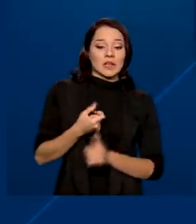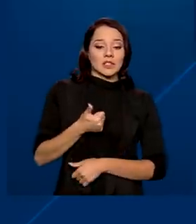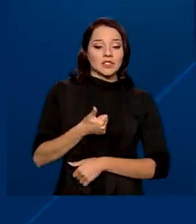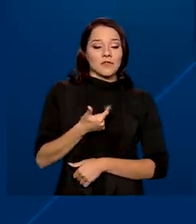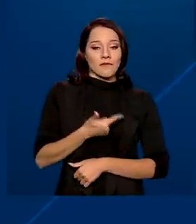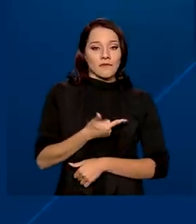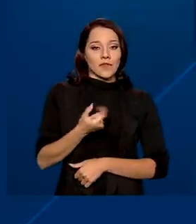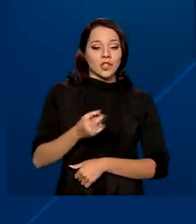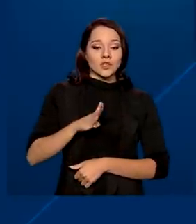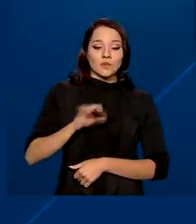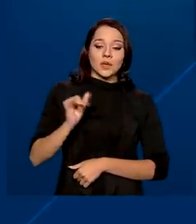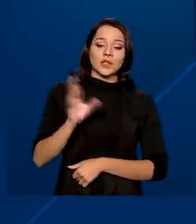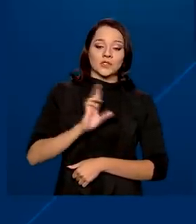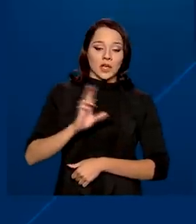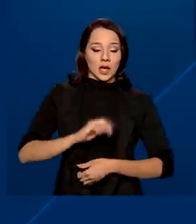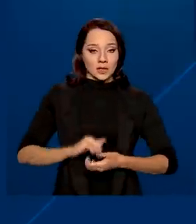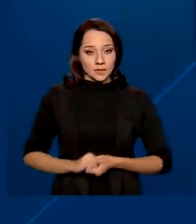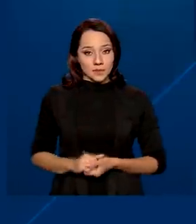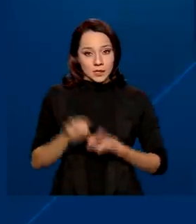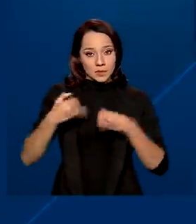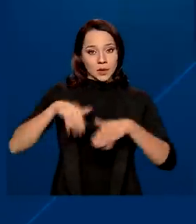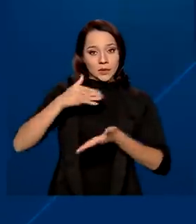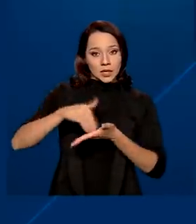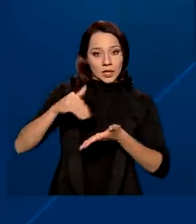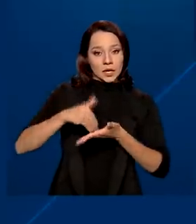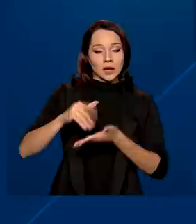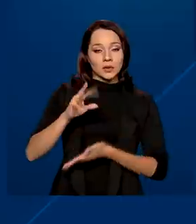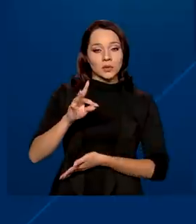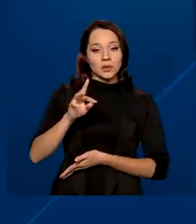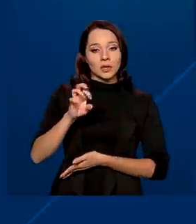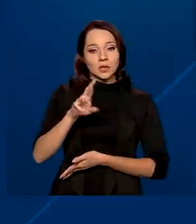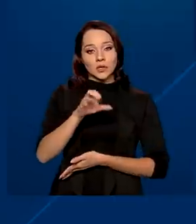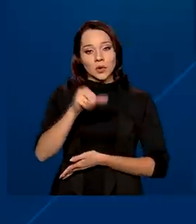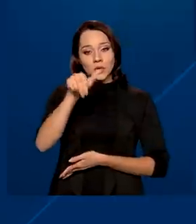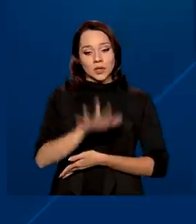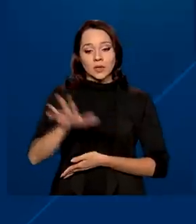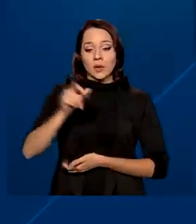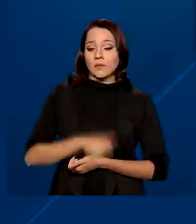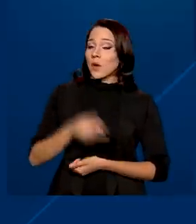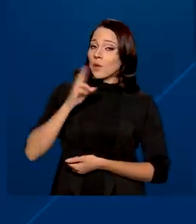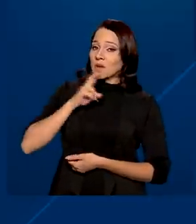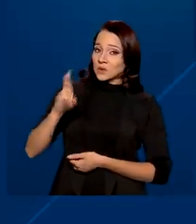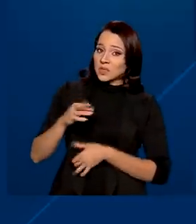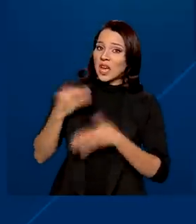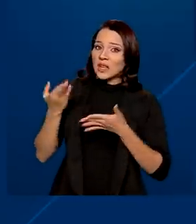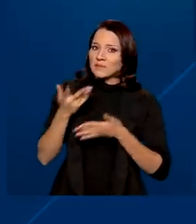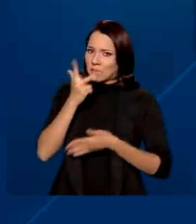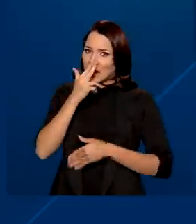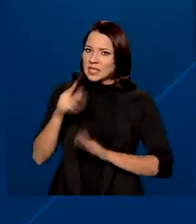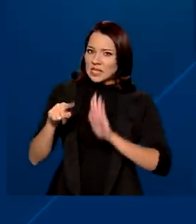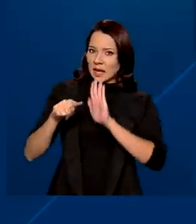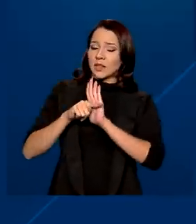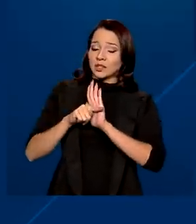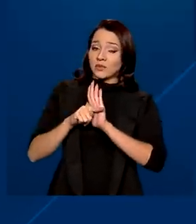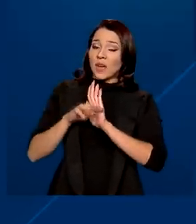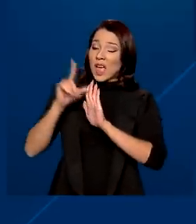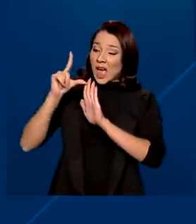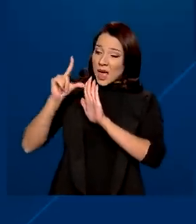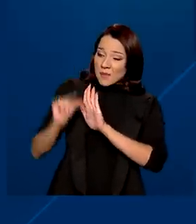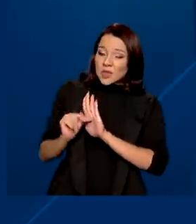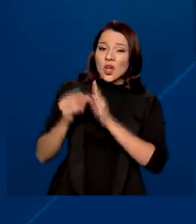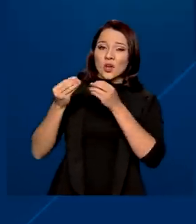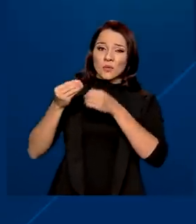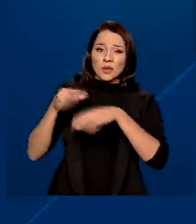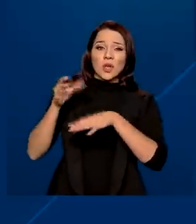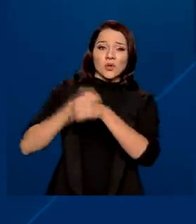bilhões de reais. Segundo a Secretaria do Tesouro Nacional, o resultado, apesar de negativo, é menor que o